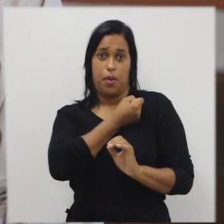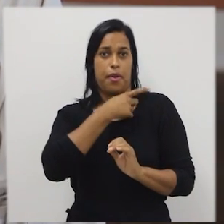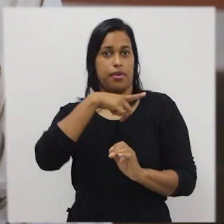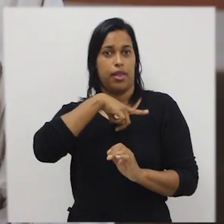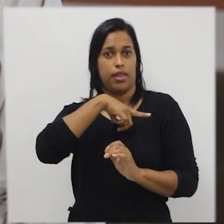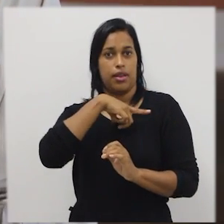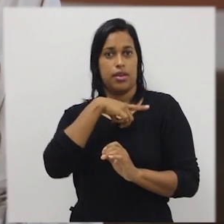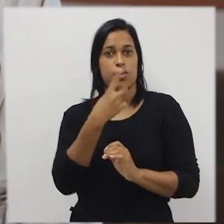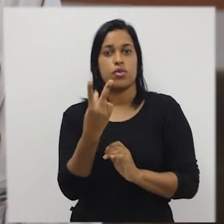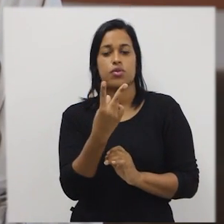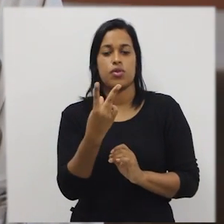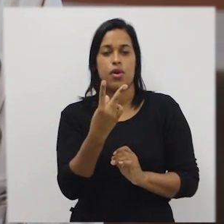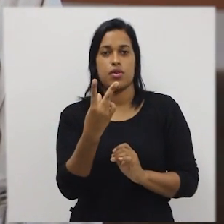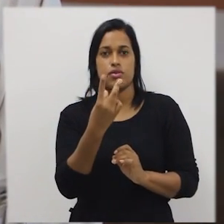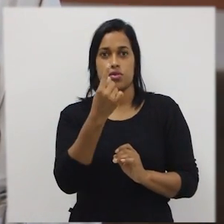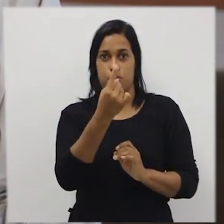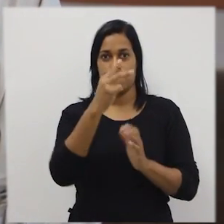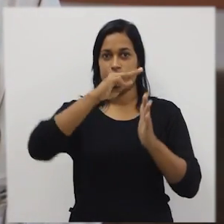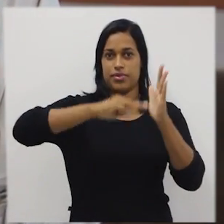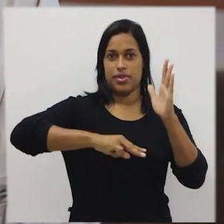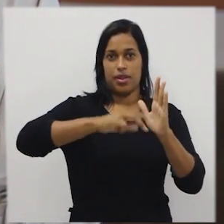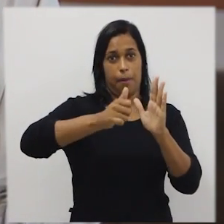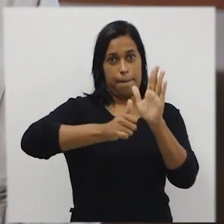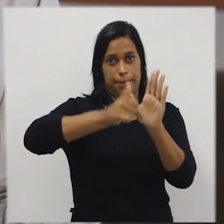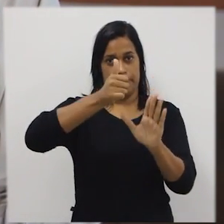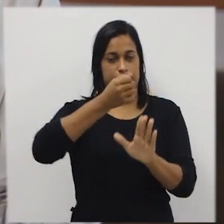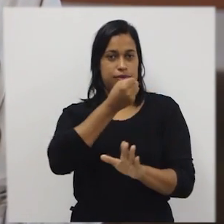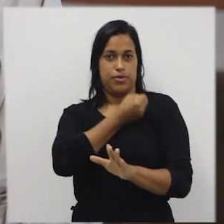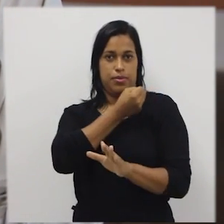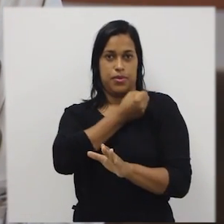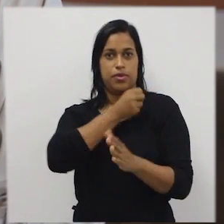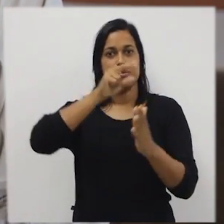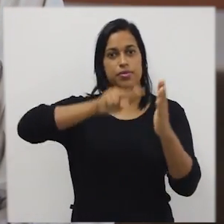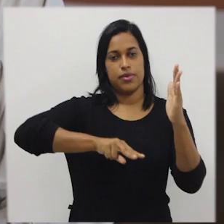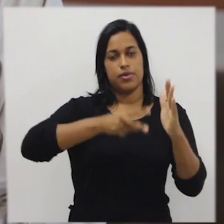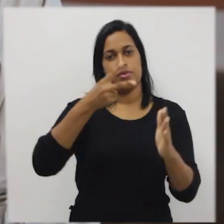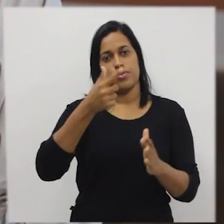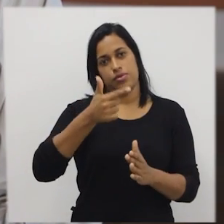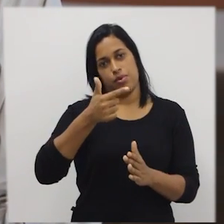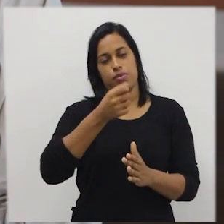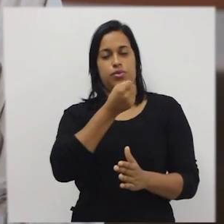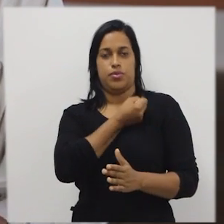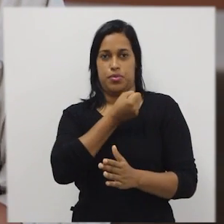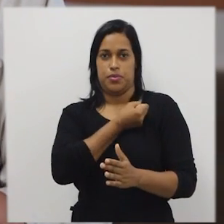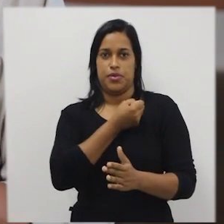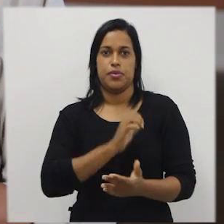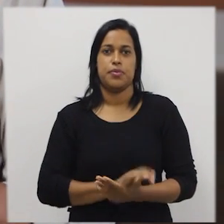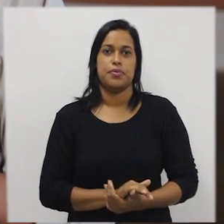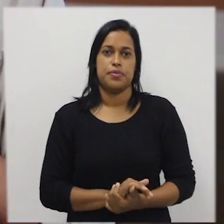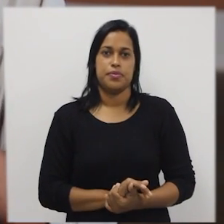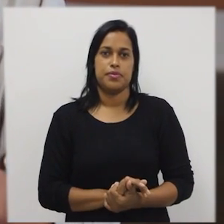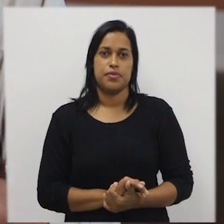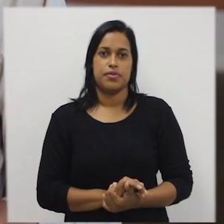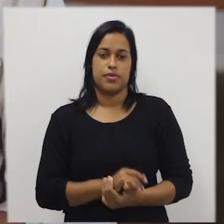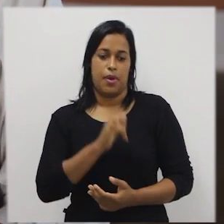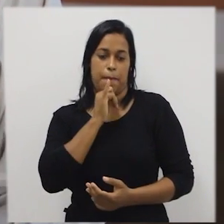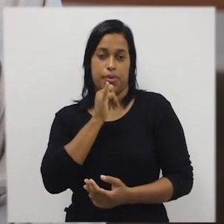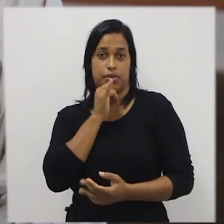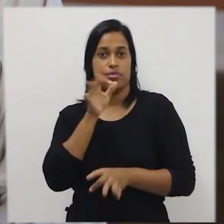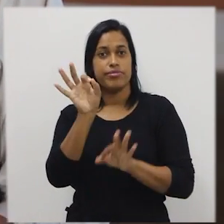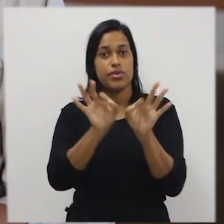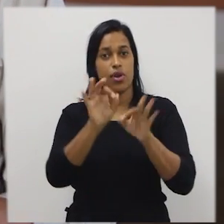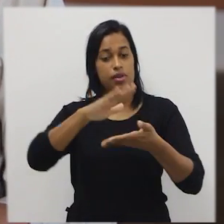dois comandos leia. Um para ler o primeiro número e outro para ler o segundo número. Eu estou instruindo o